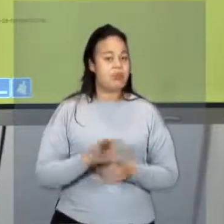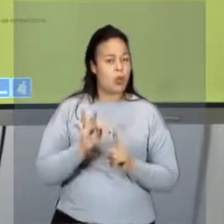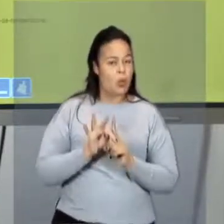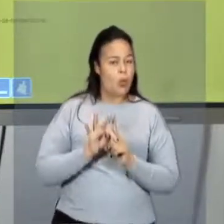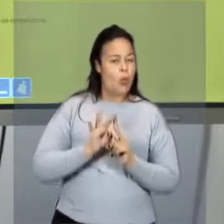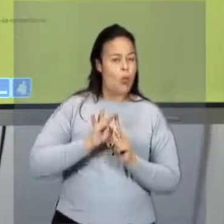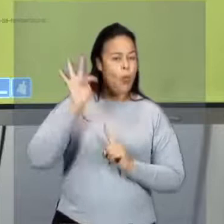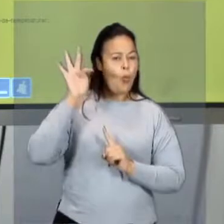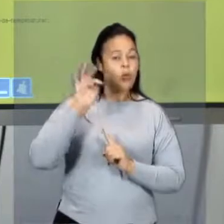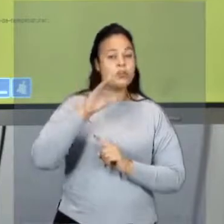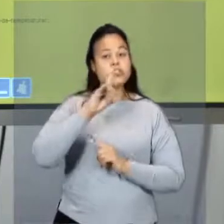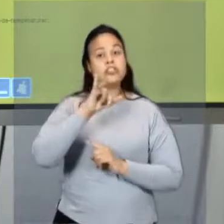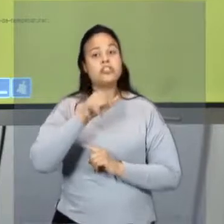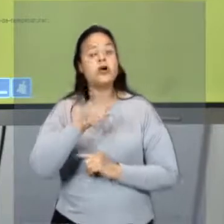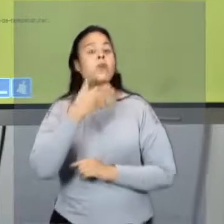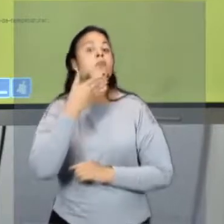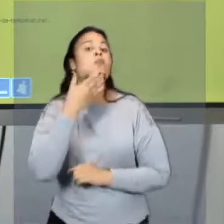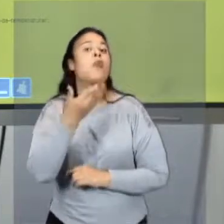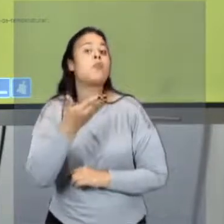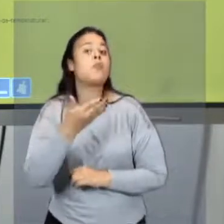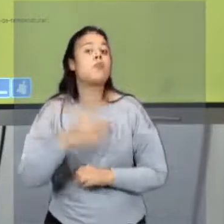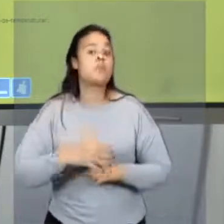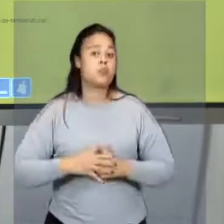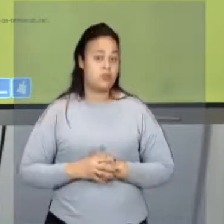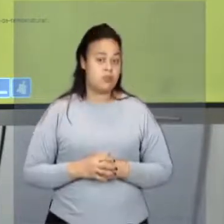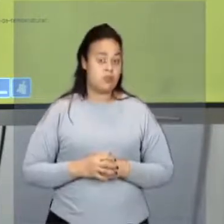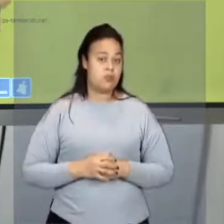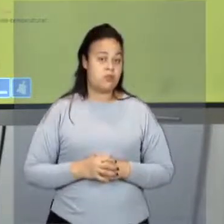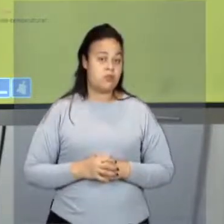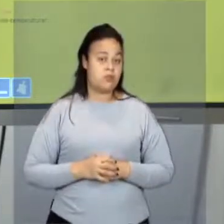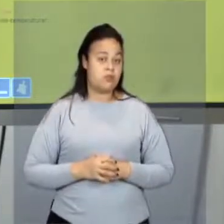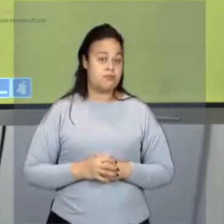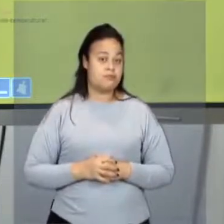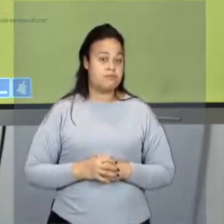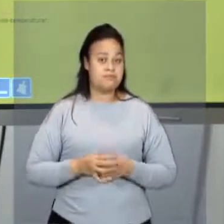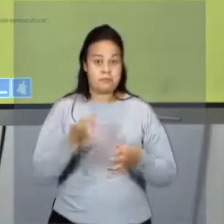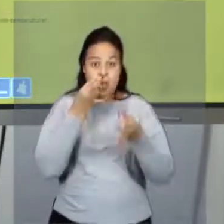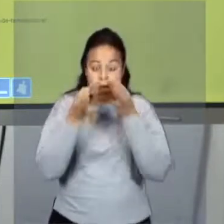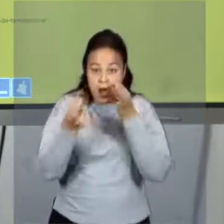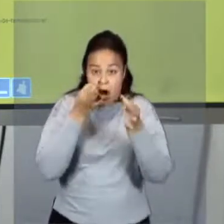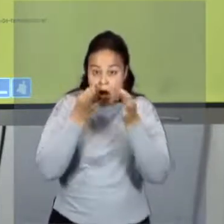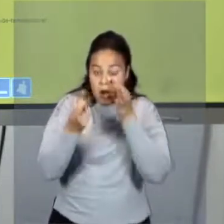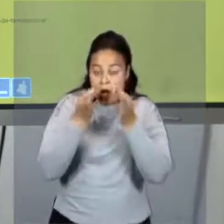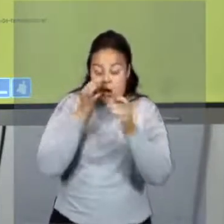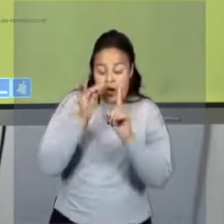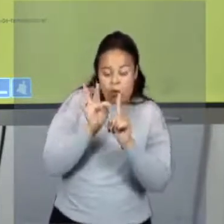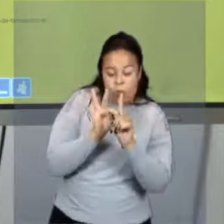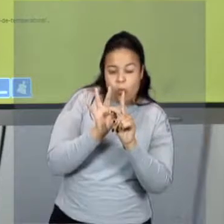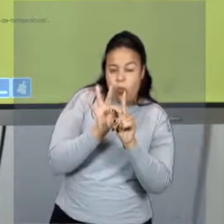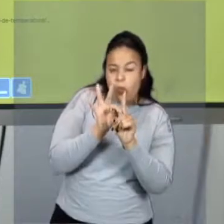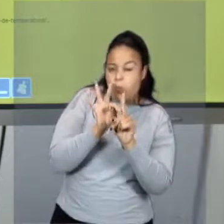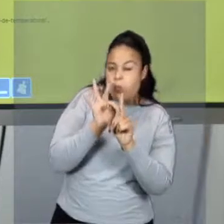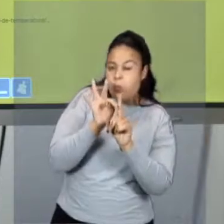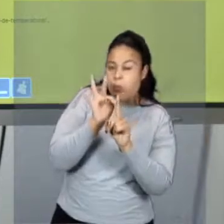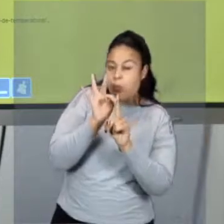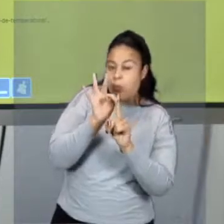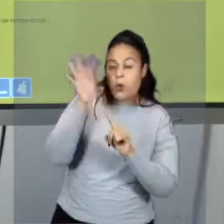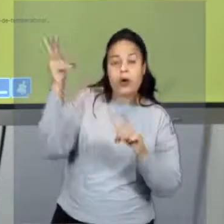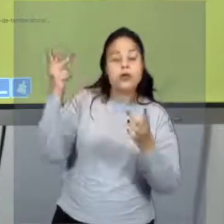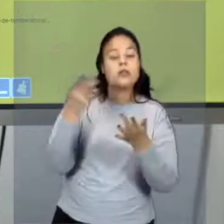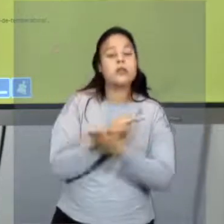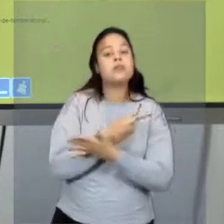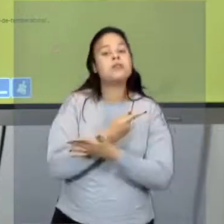temperatura, gente, ocorreu em que dia? Tá? Você observa que a maior temperatura aconteceu